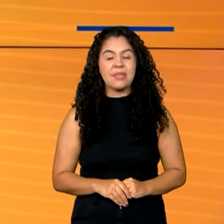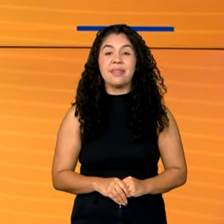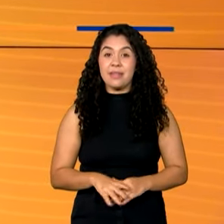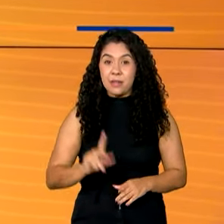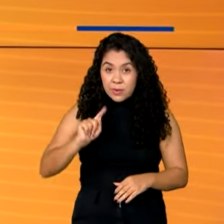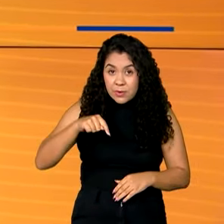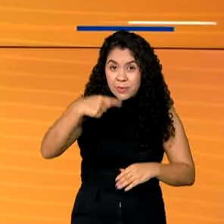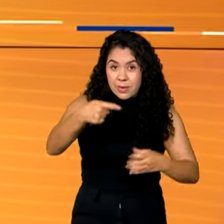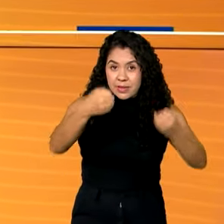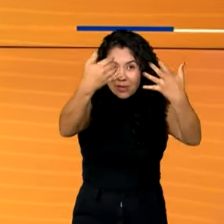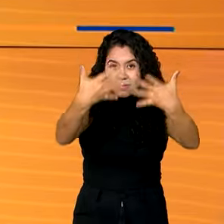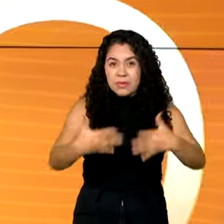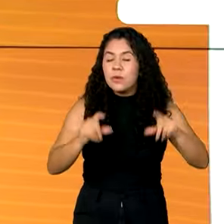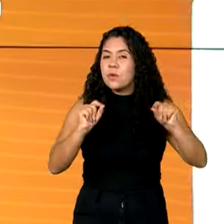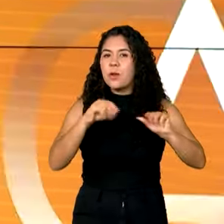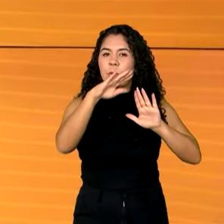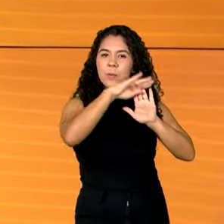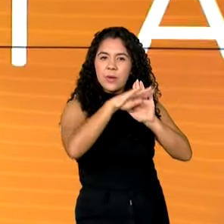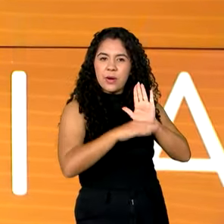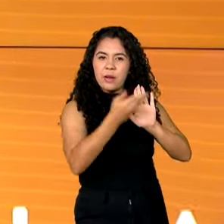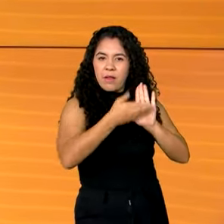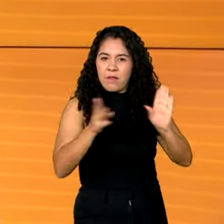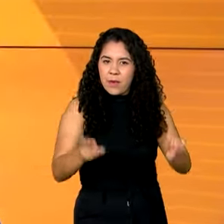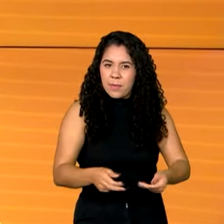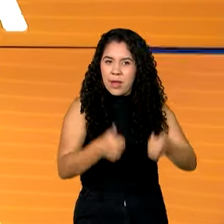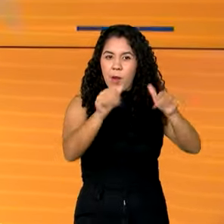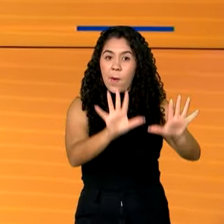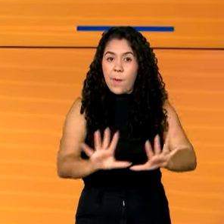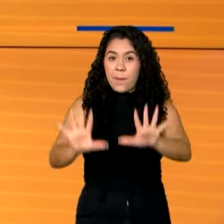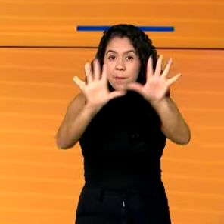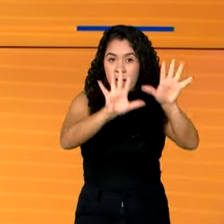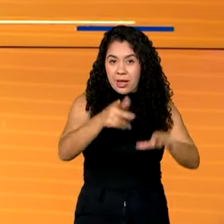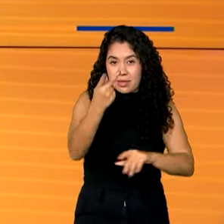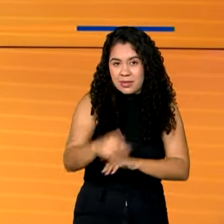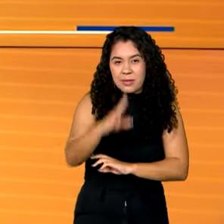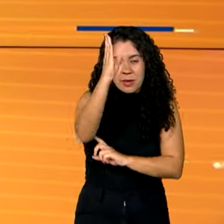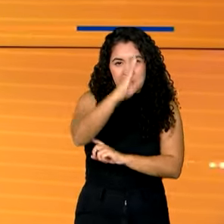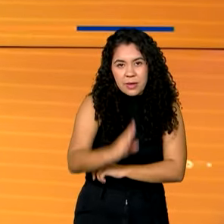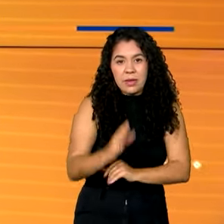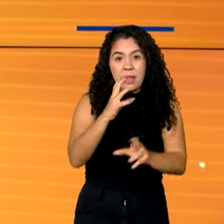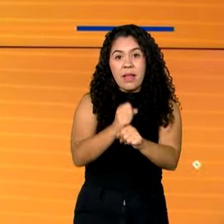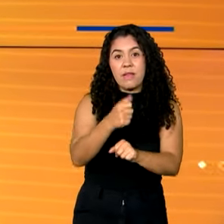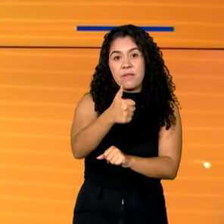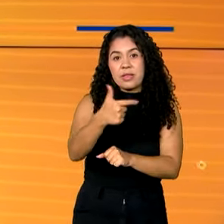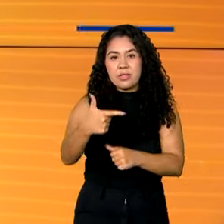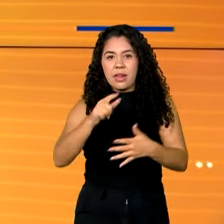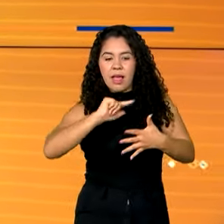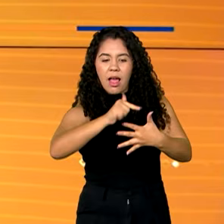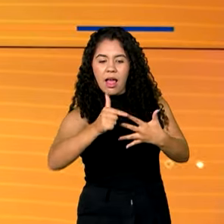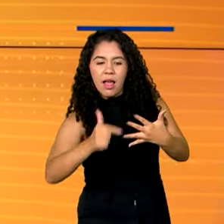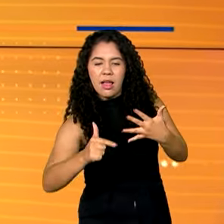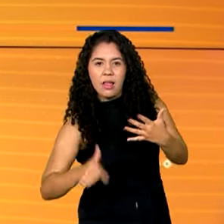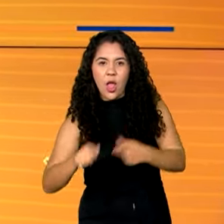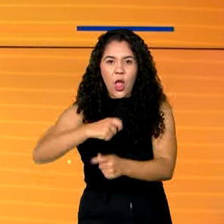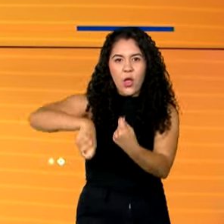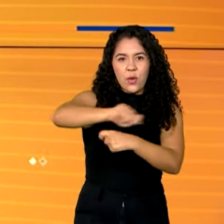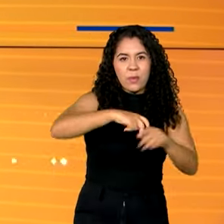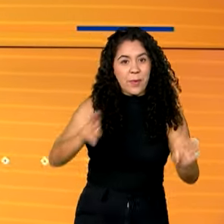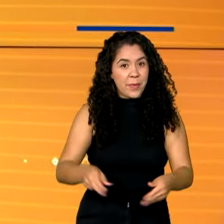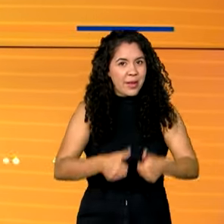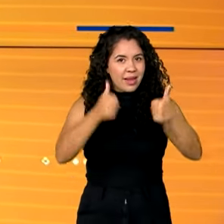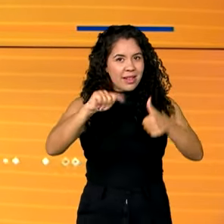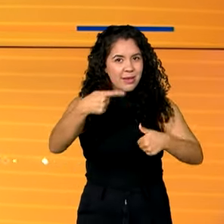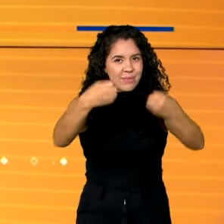Veja a seguir. O programa vai modernizar o Parque Industrial Brasileiro e beneficiar 23 atividades econômicas. Os